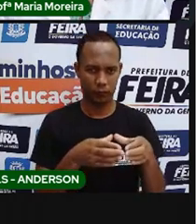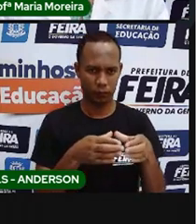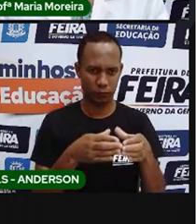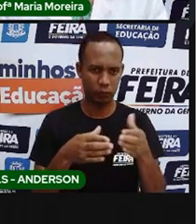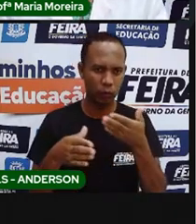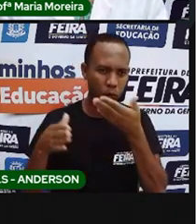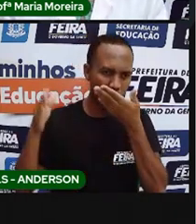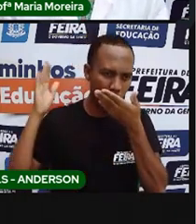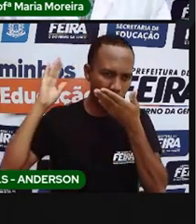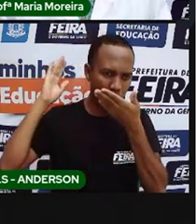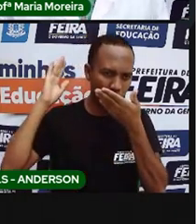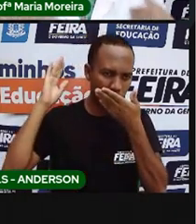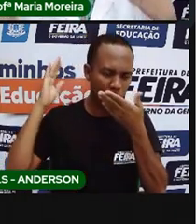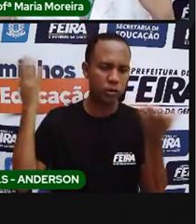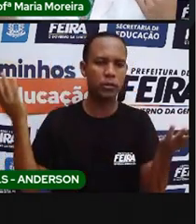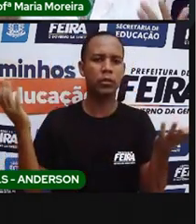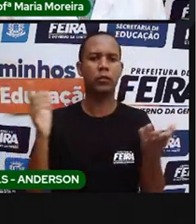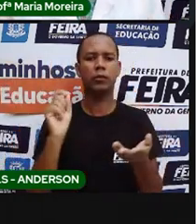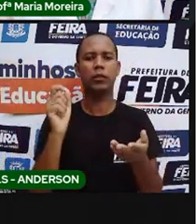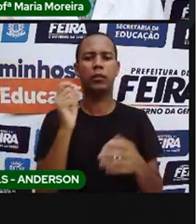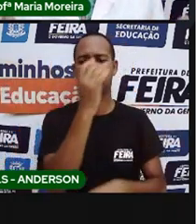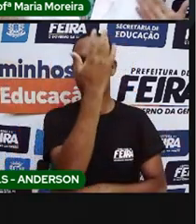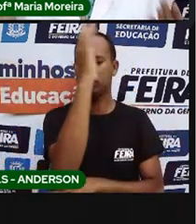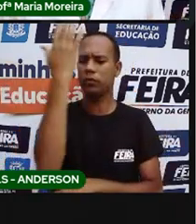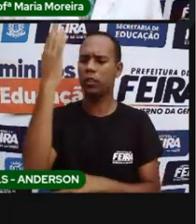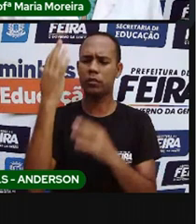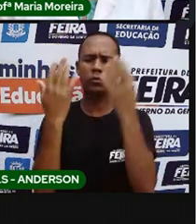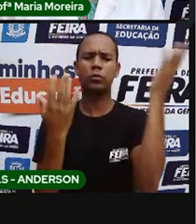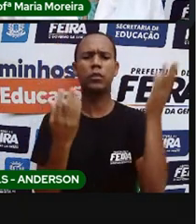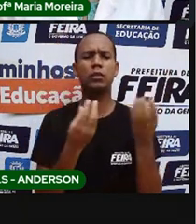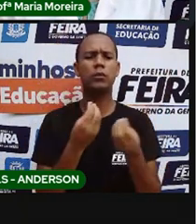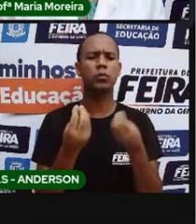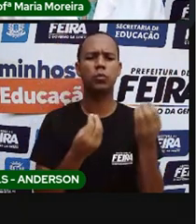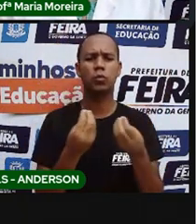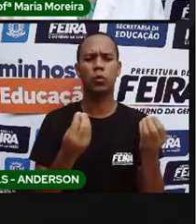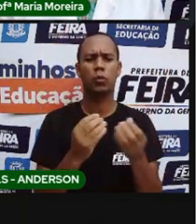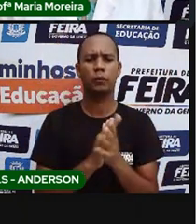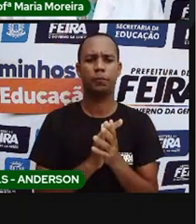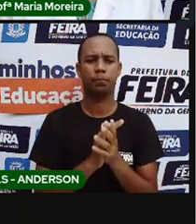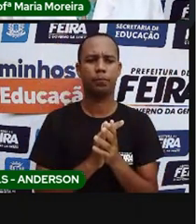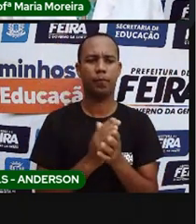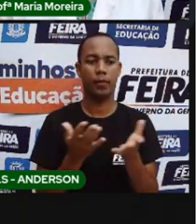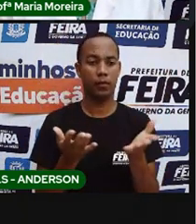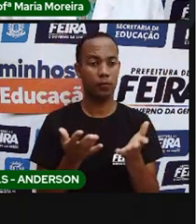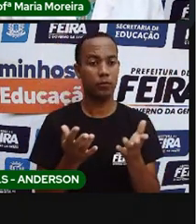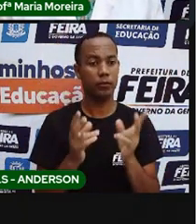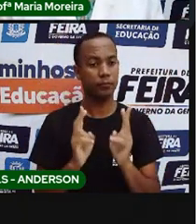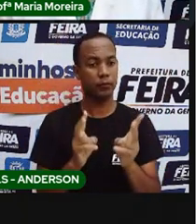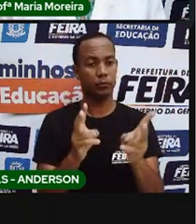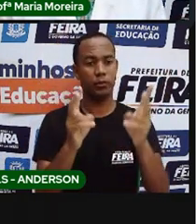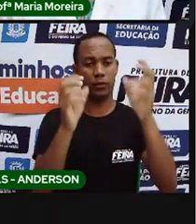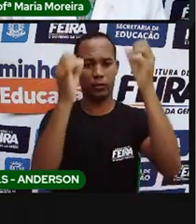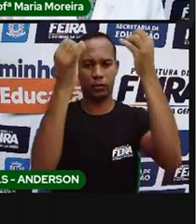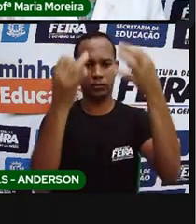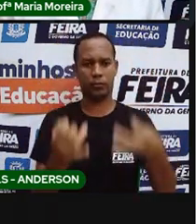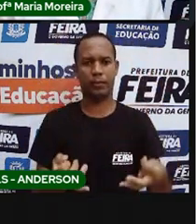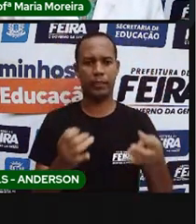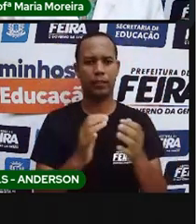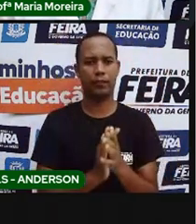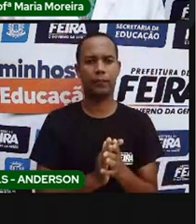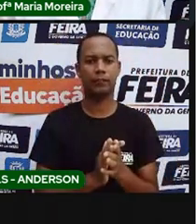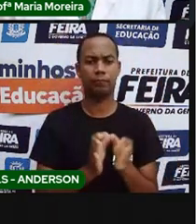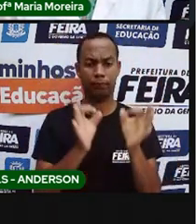natureza? Pronto. A gente vai continuar falando sobre essa relação. E se é uma relação, de